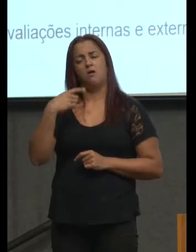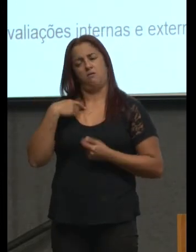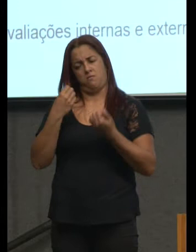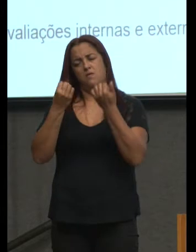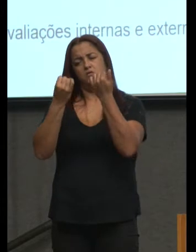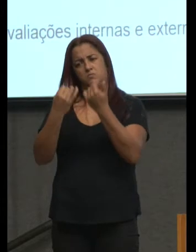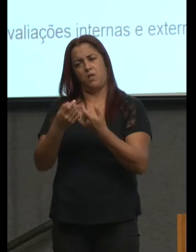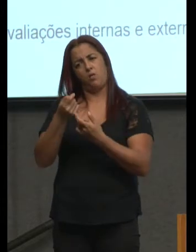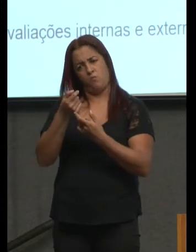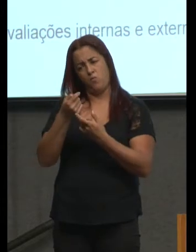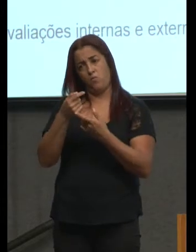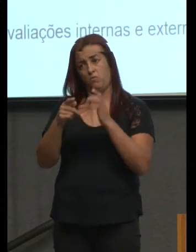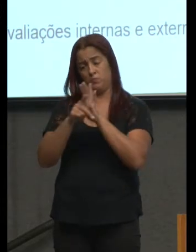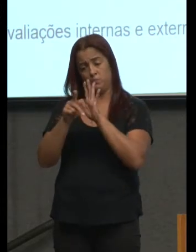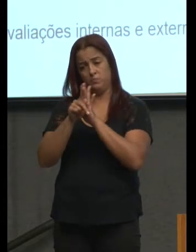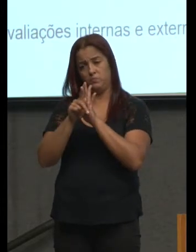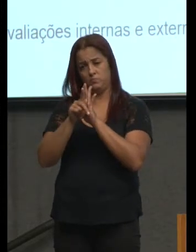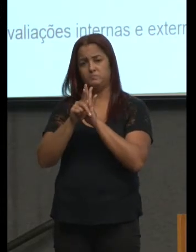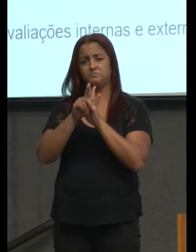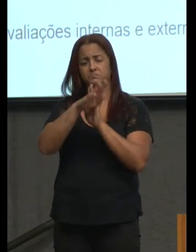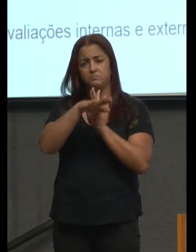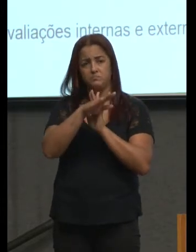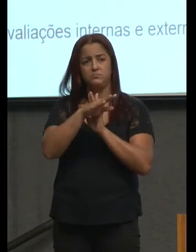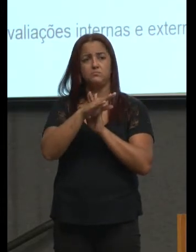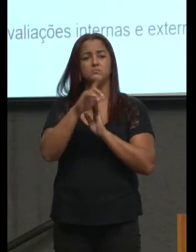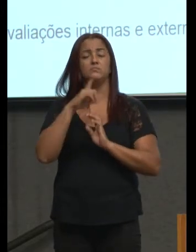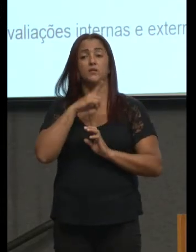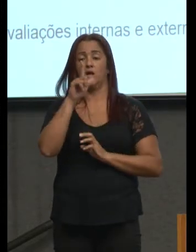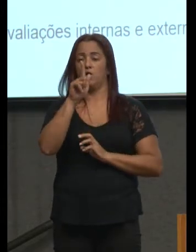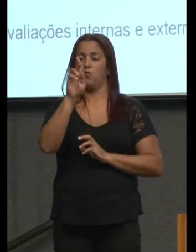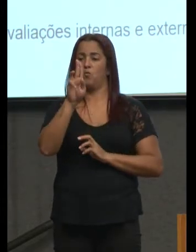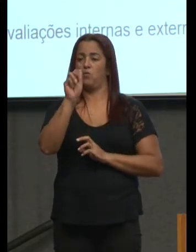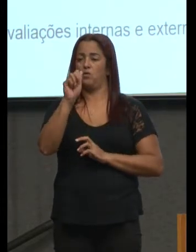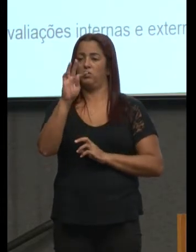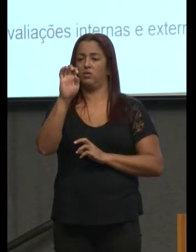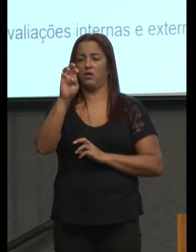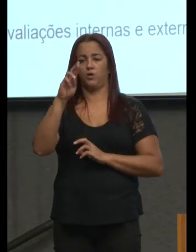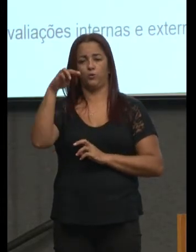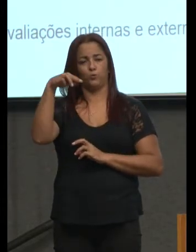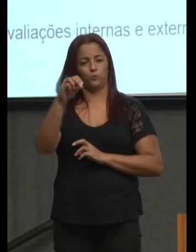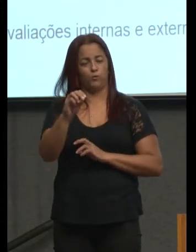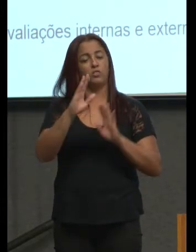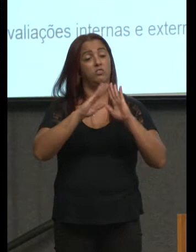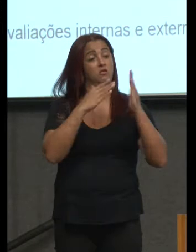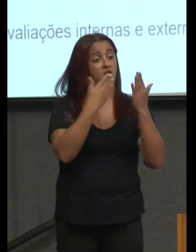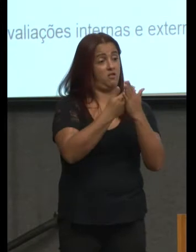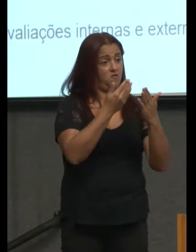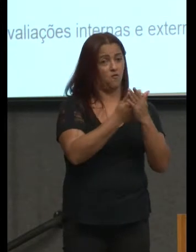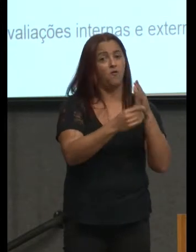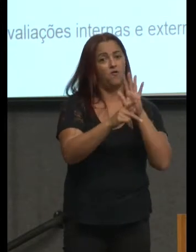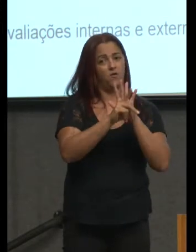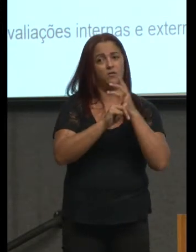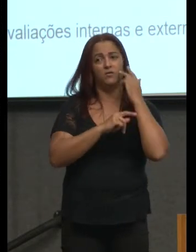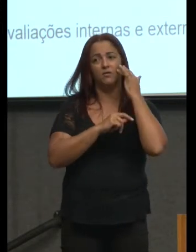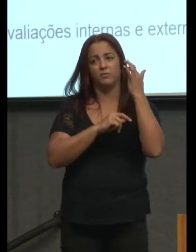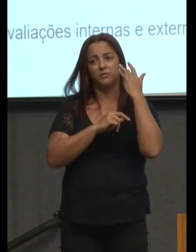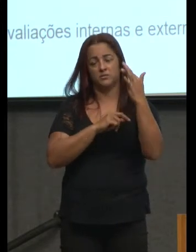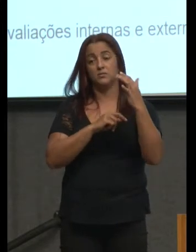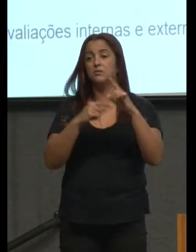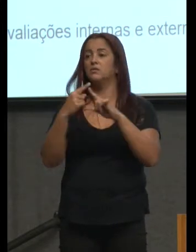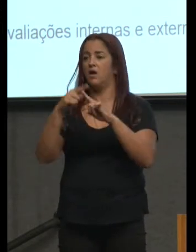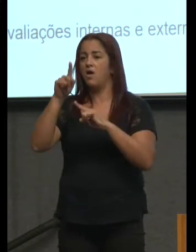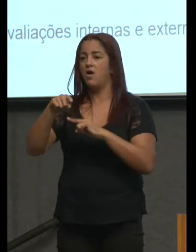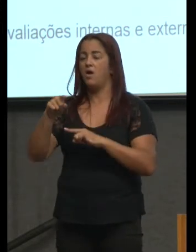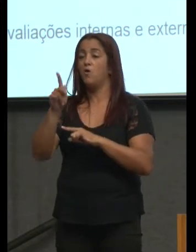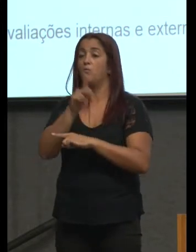sobre esse quaterno eu gosto muito de pensar esse quaterno da escola que é o o professor